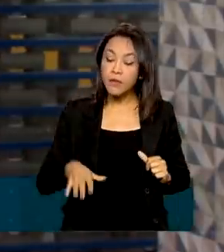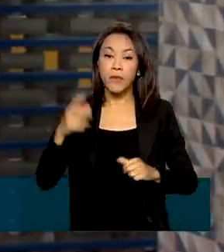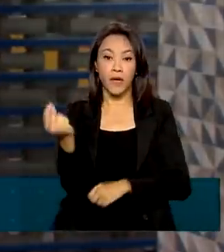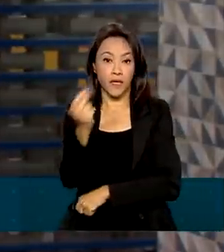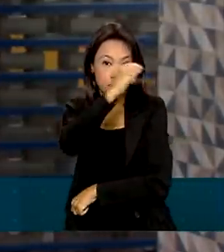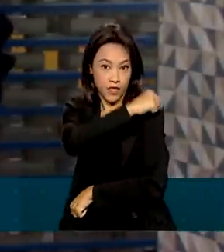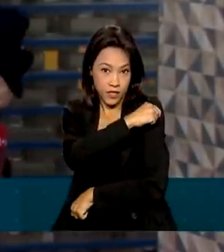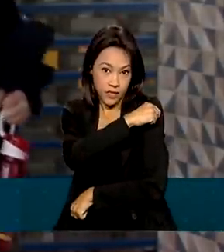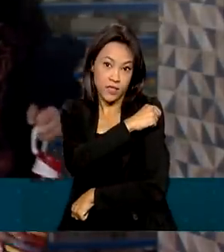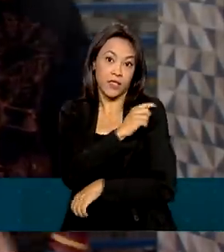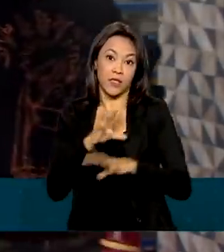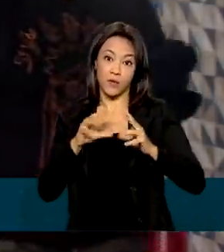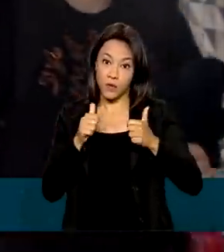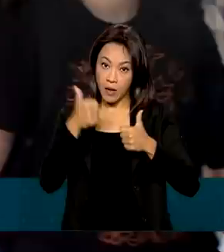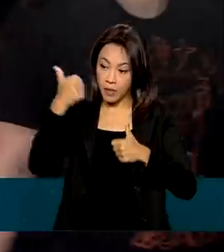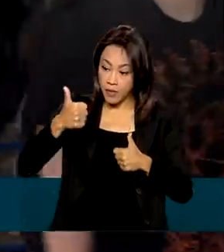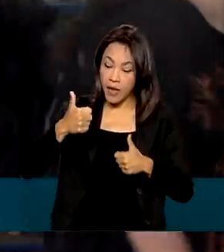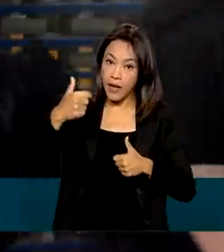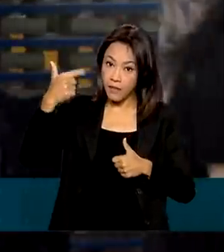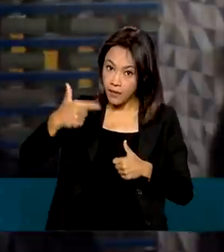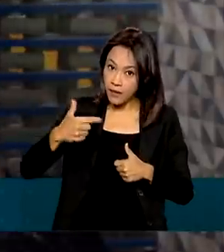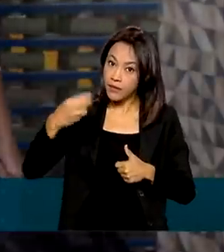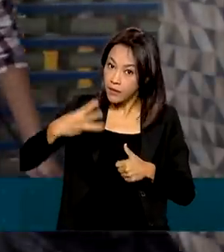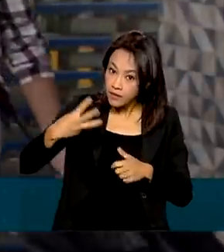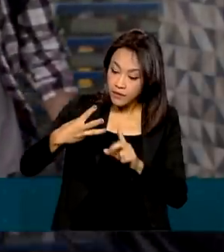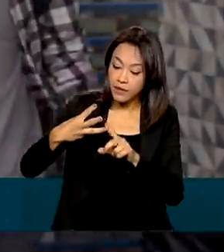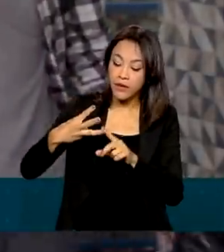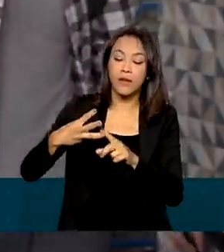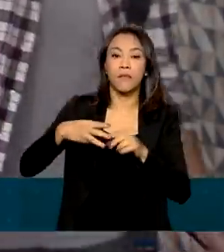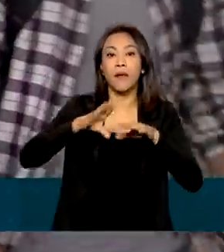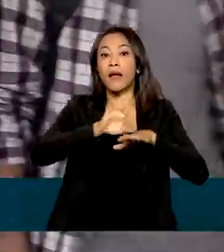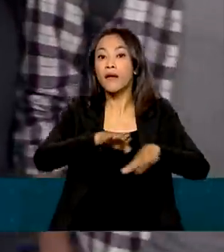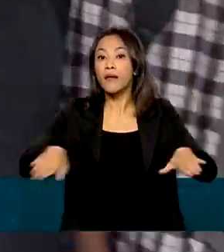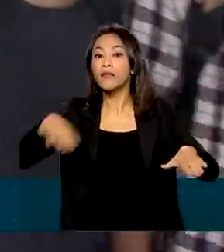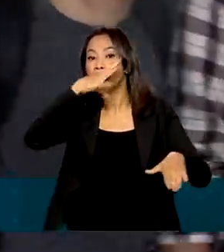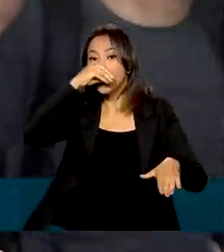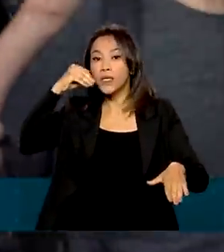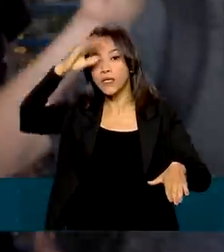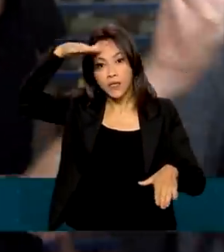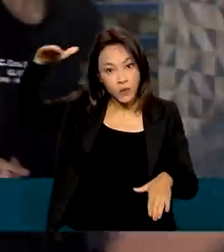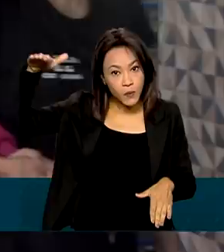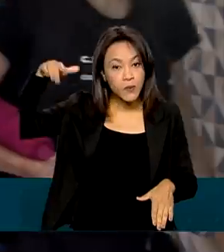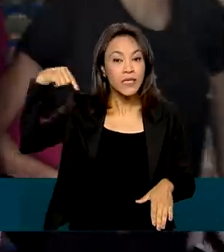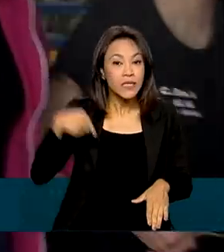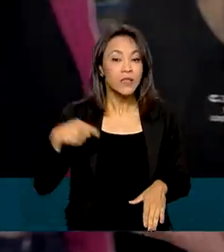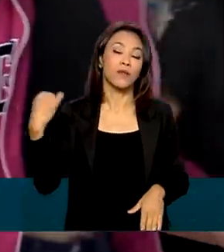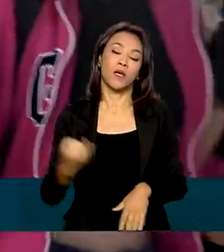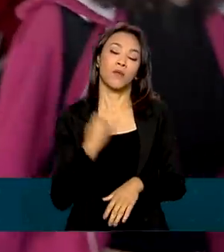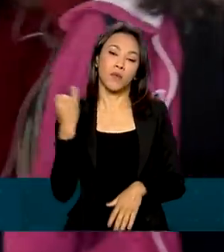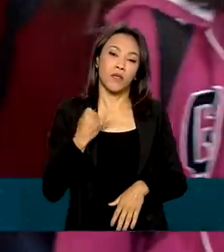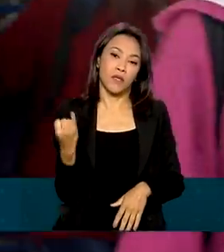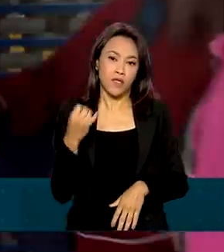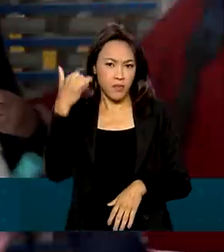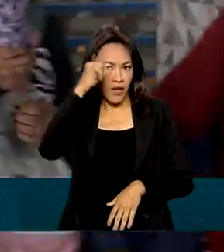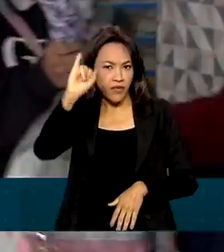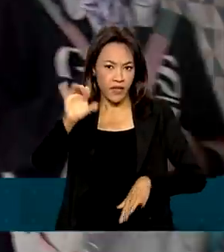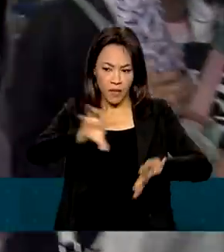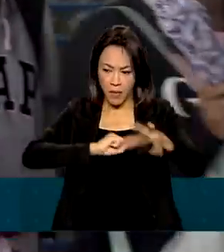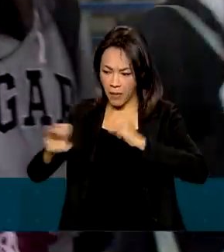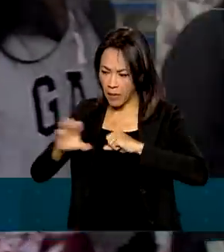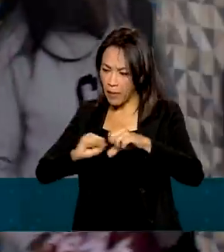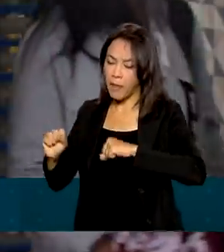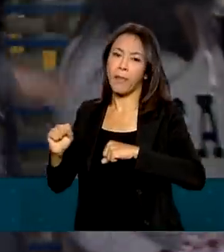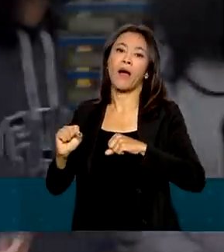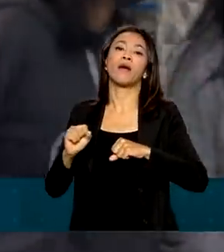completo, incluindo a terceira dose para crianças, adolescentes e adultos, são fundamentais para prevenir a Covid-19 e